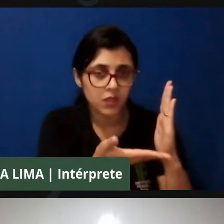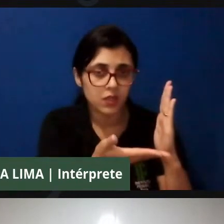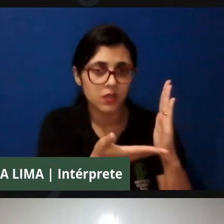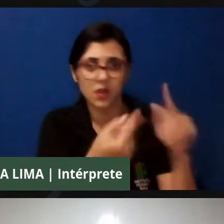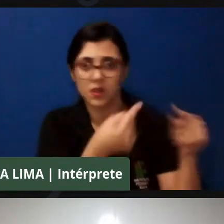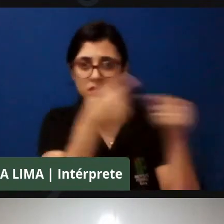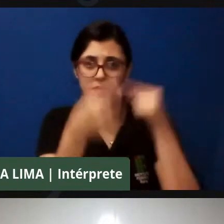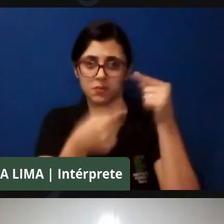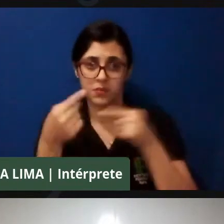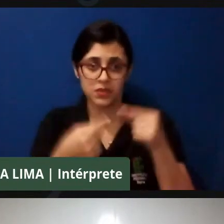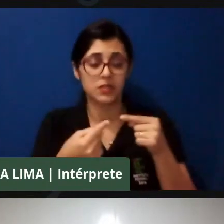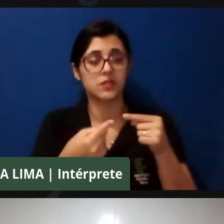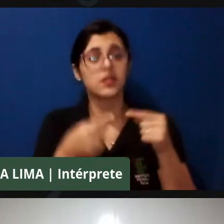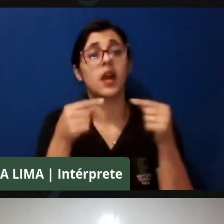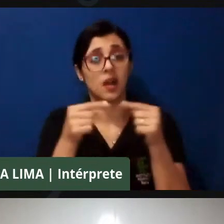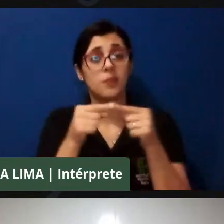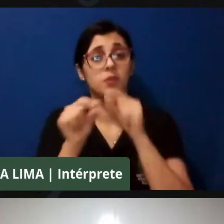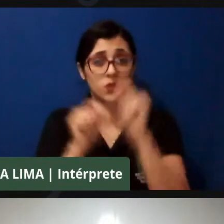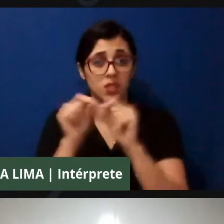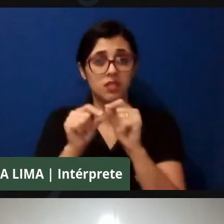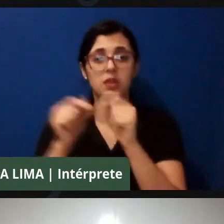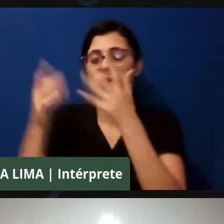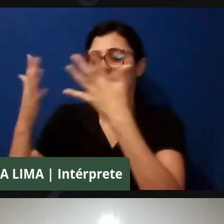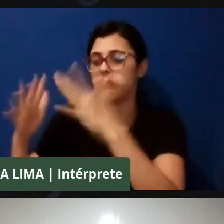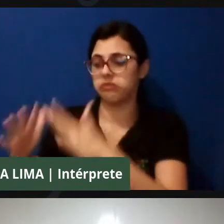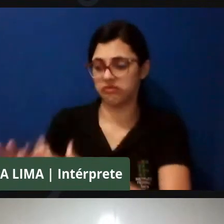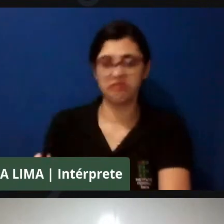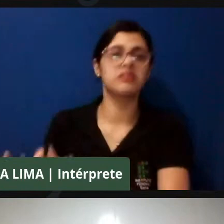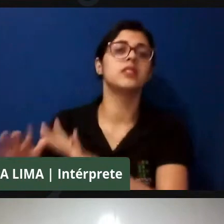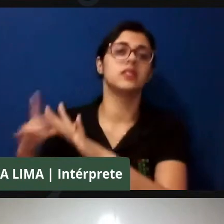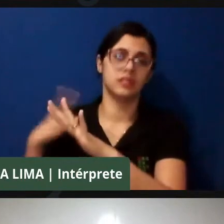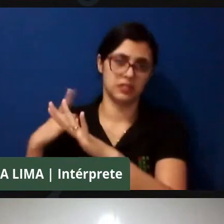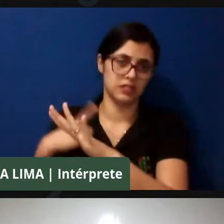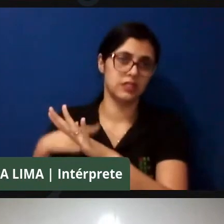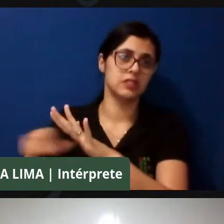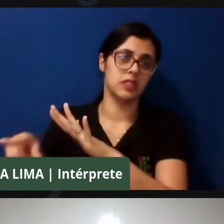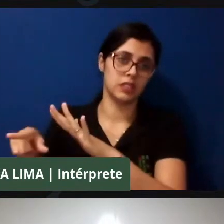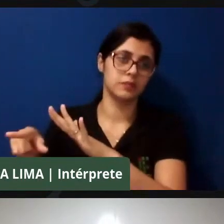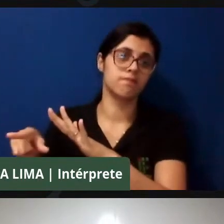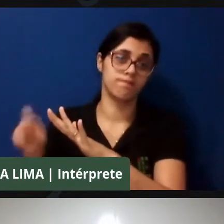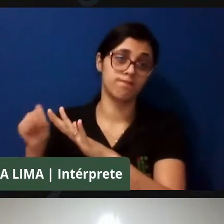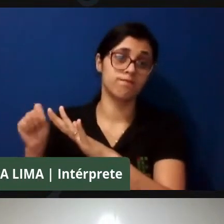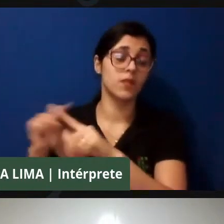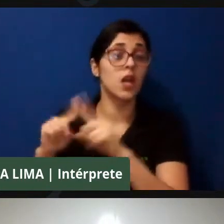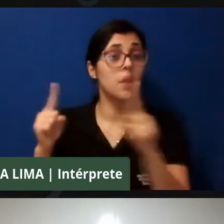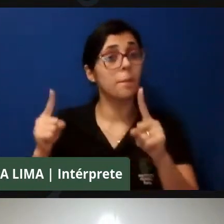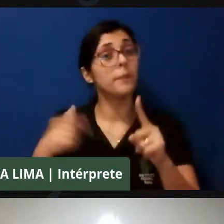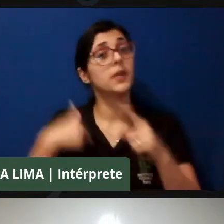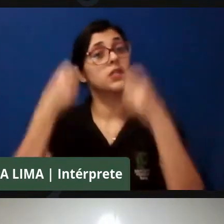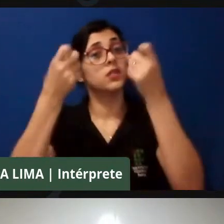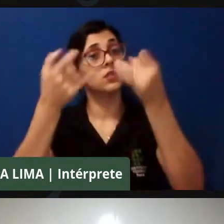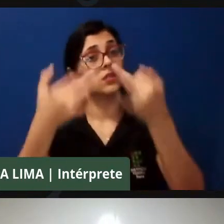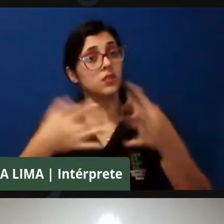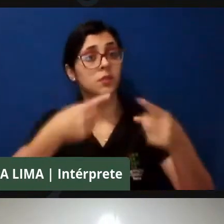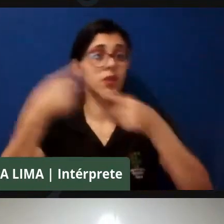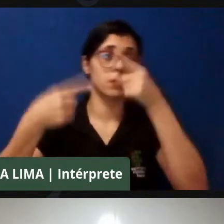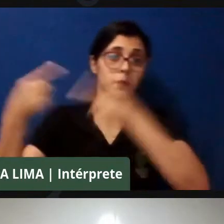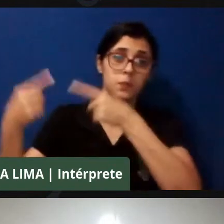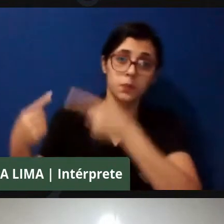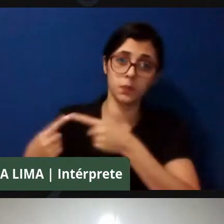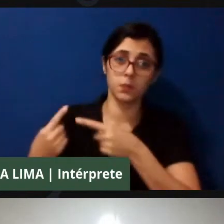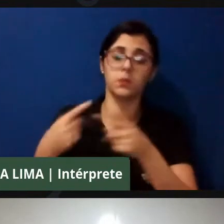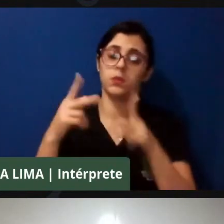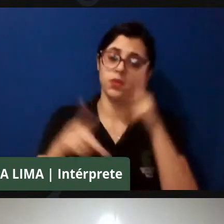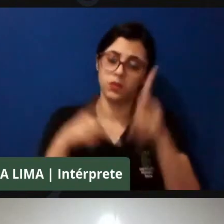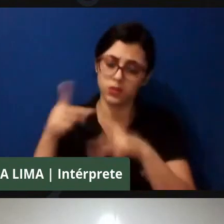é, nos destrói. E aí, quando eu falava de políticas públicas que foram pensadas conosco, partir de